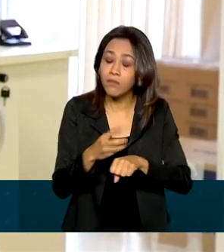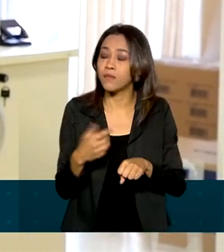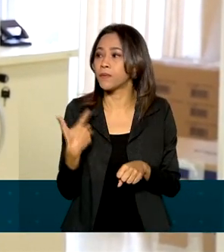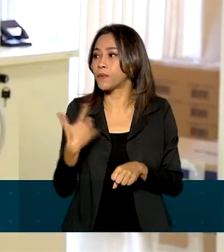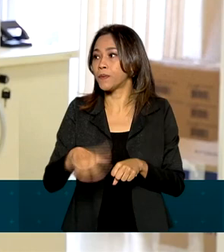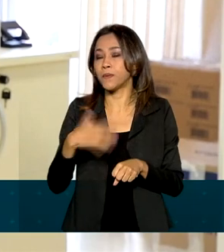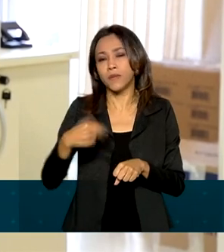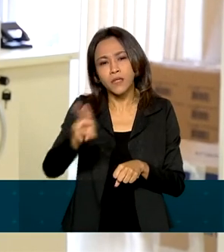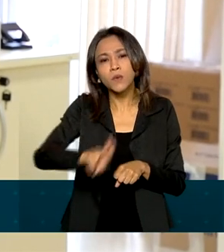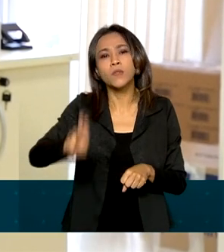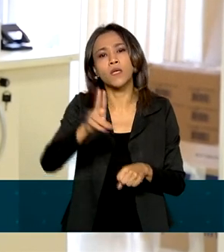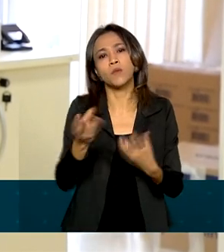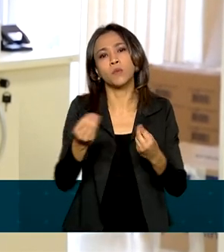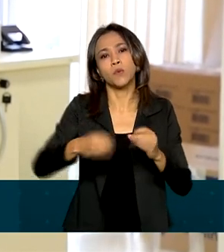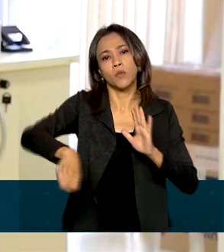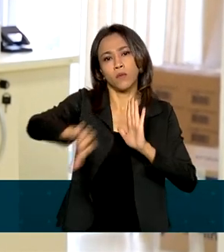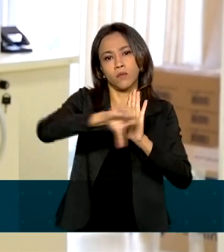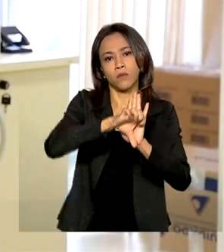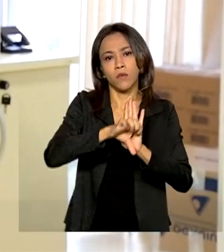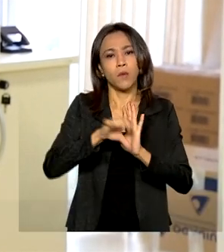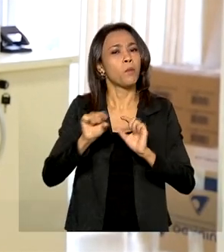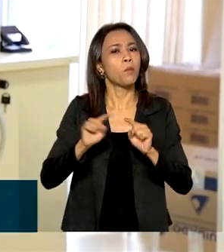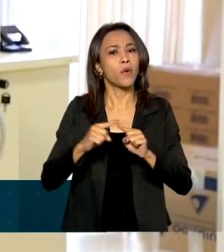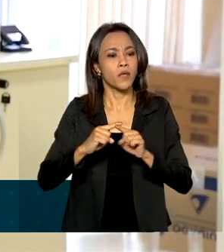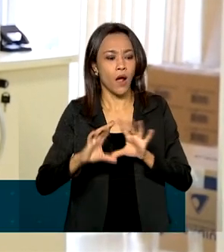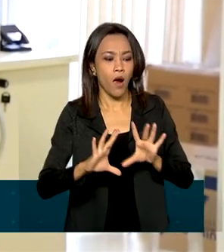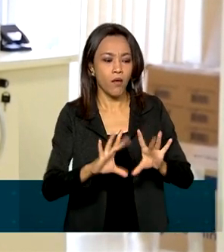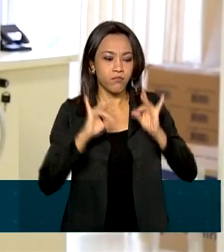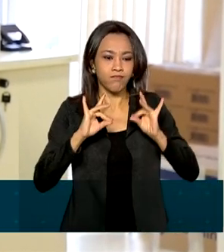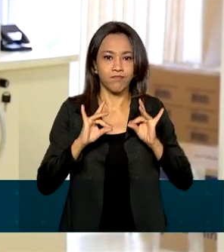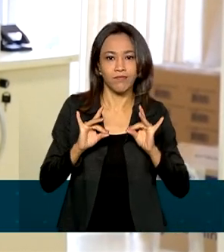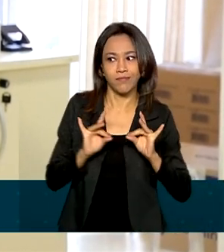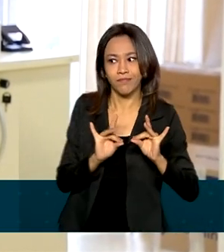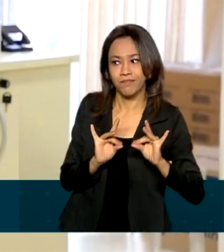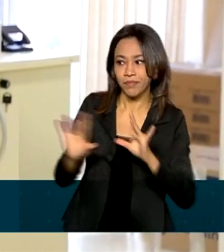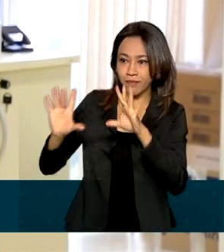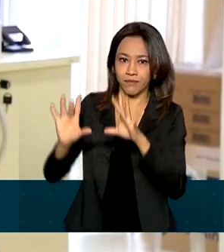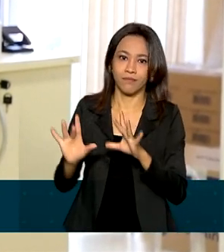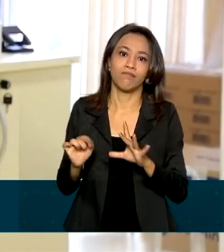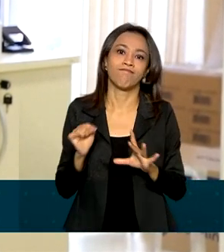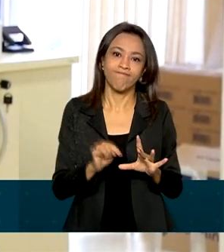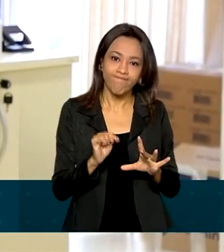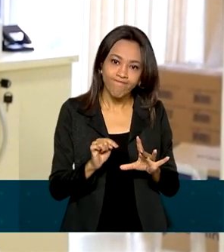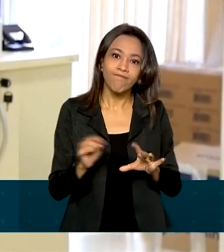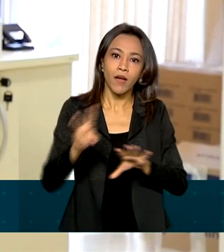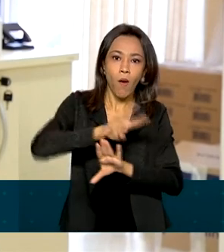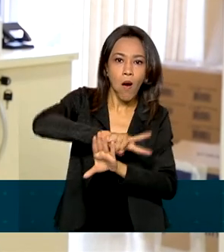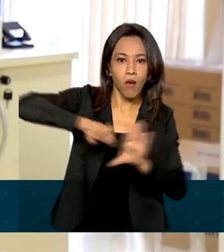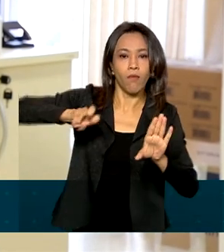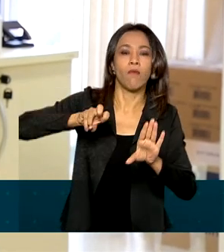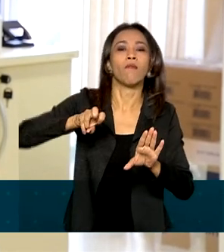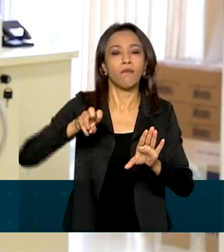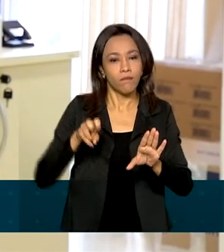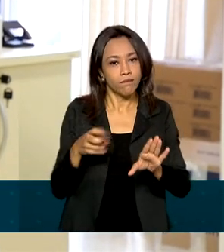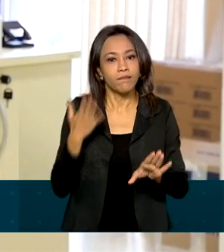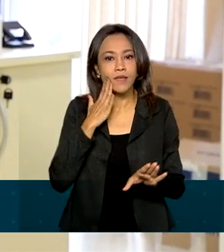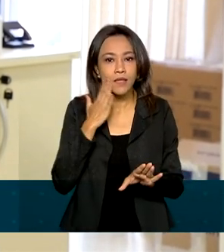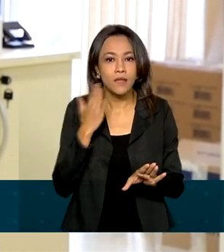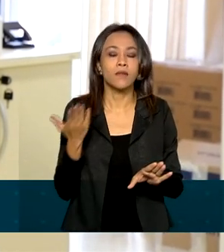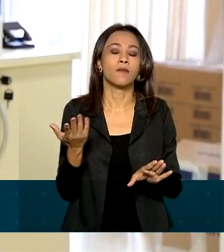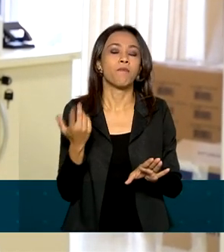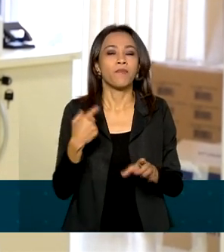em questão de clonagem de aparelhos telefônicos. E também para fraudes econômicas,